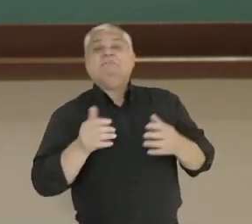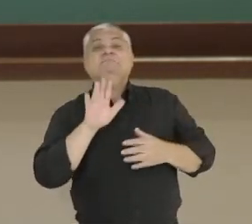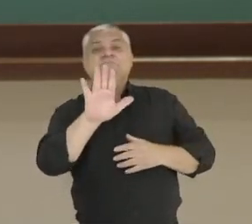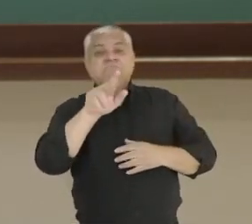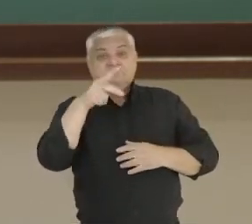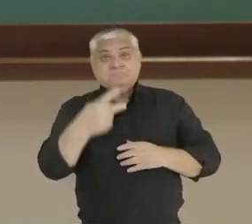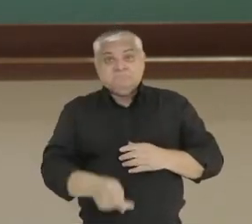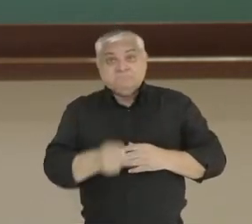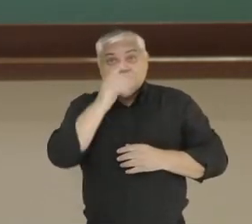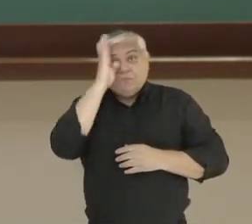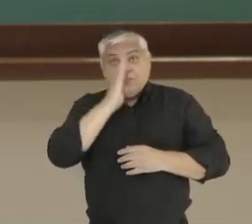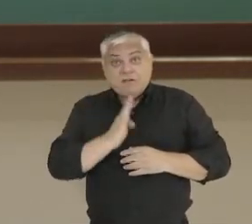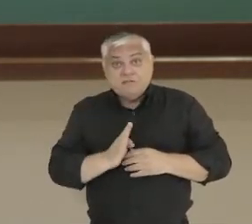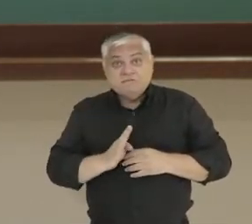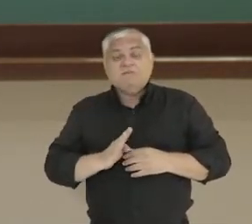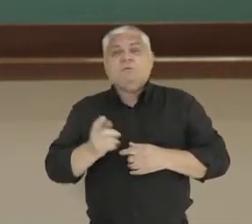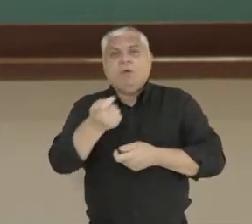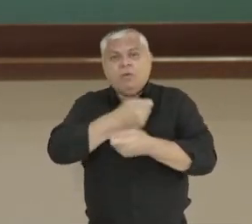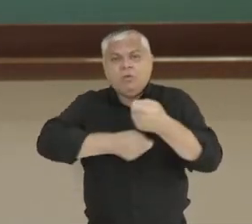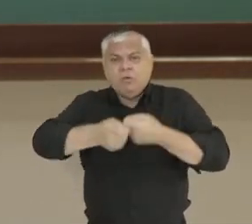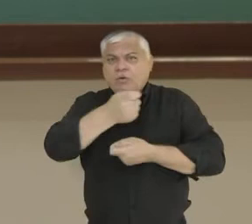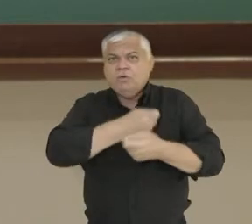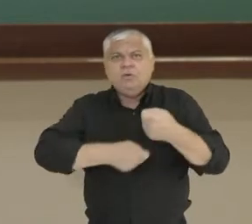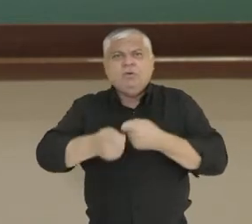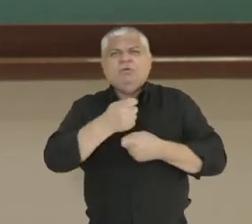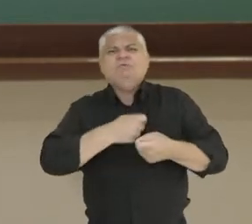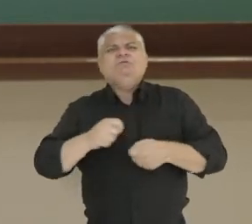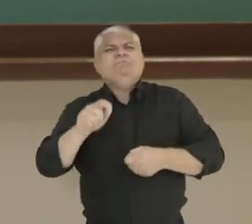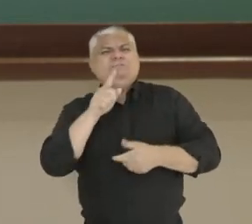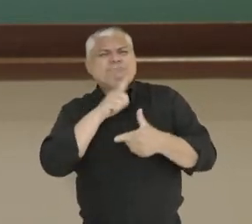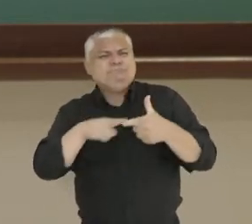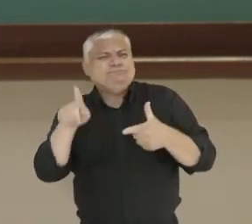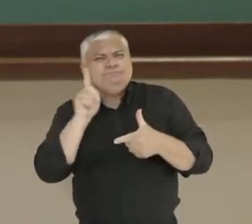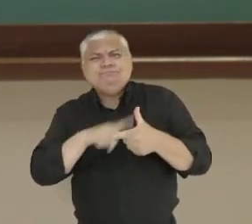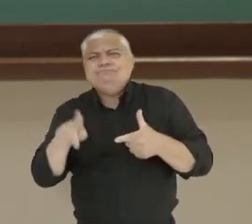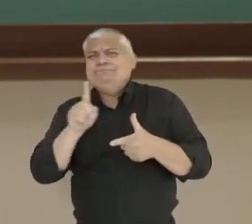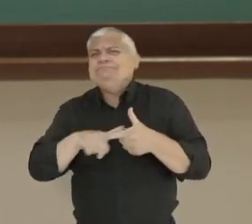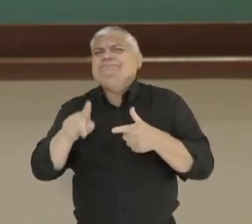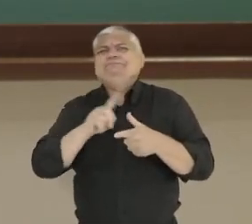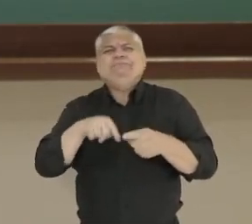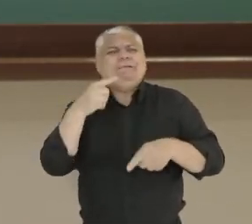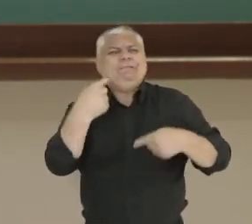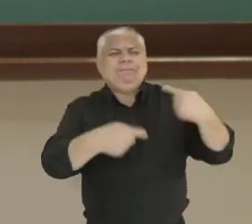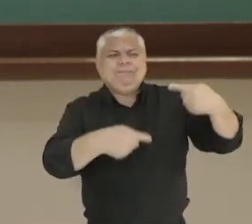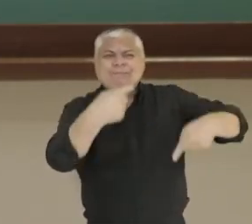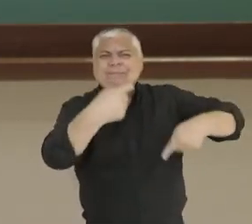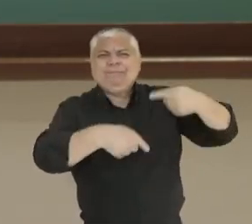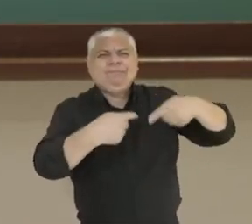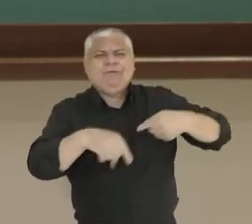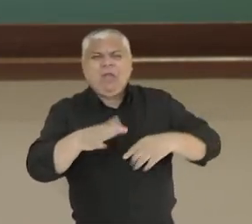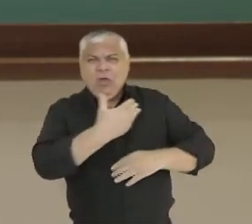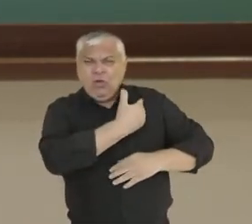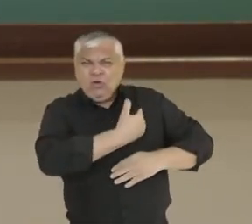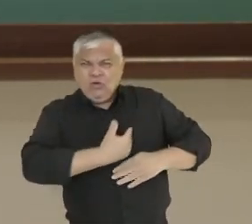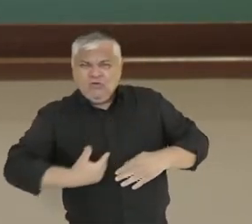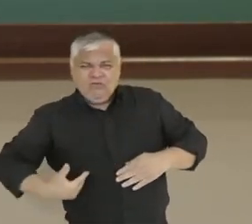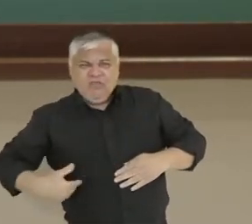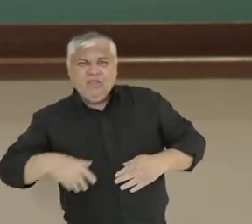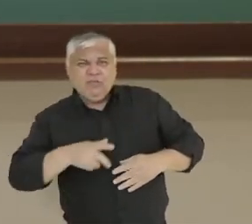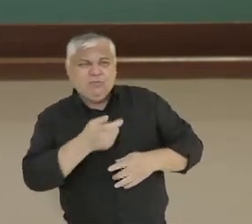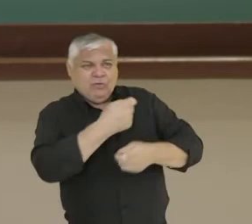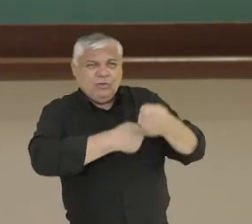Brasil, no campo econômico, havia uma grande discussão nessa época sobre qual que era o papel do governo para a economia.